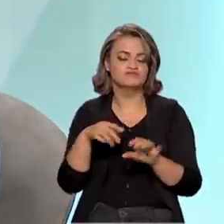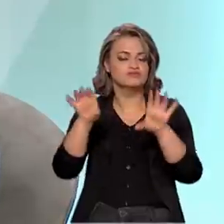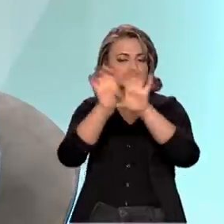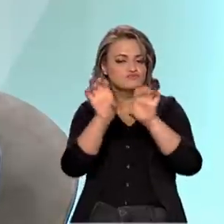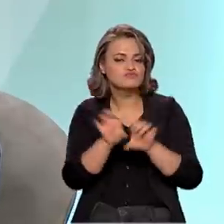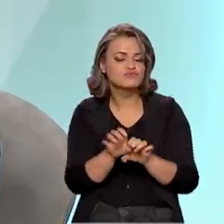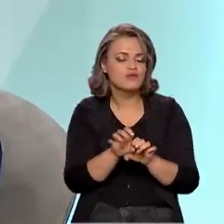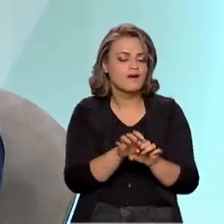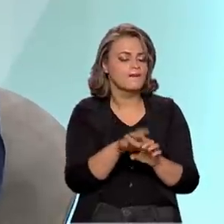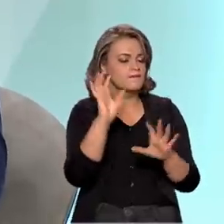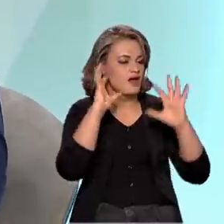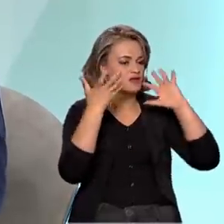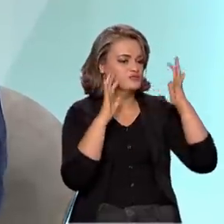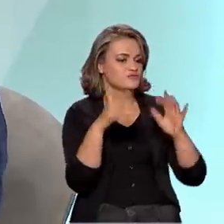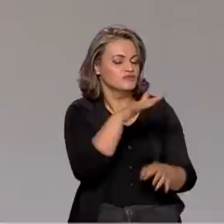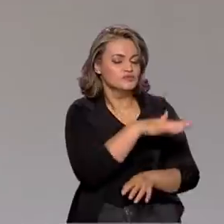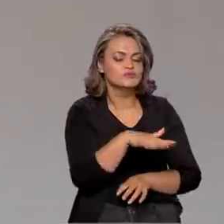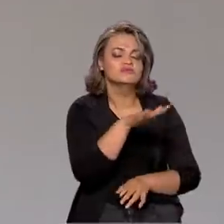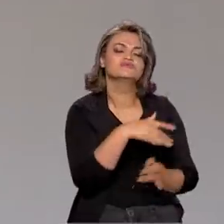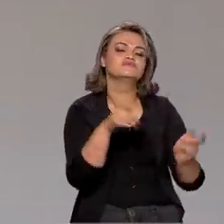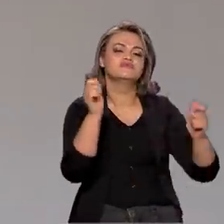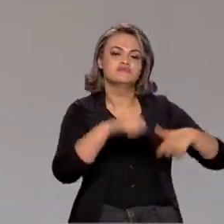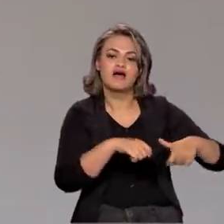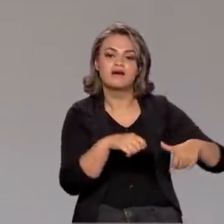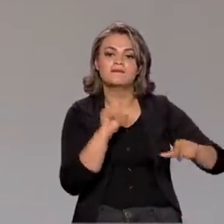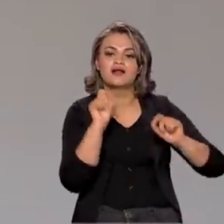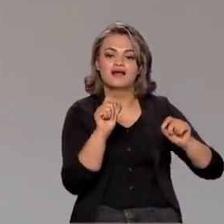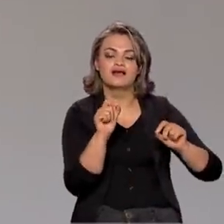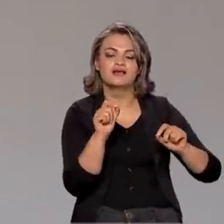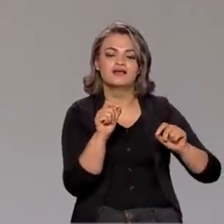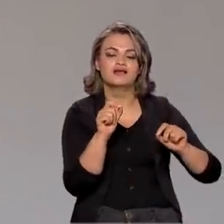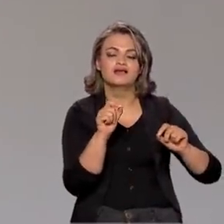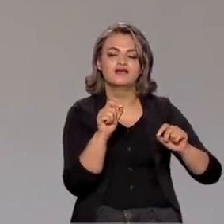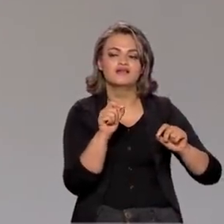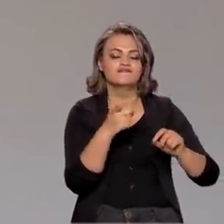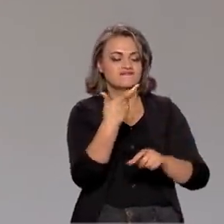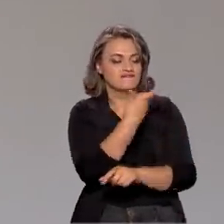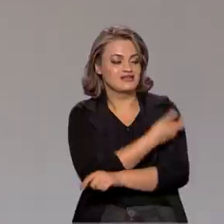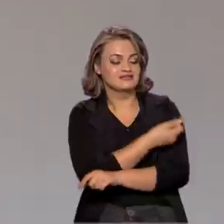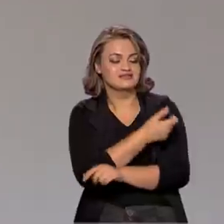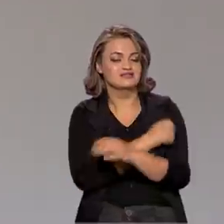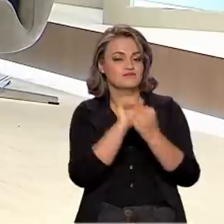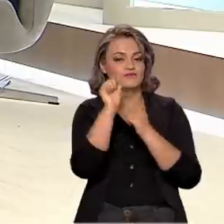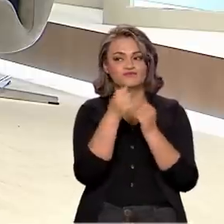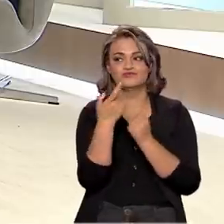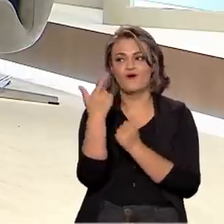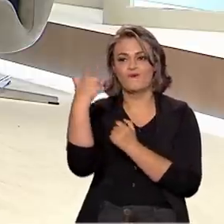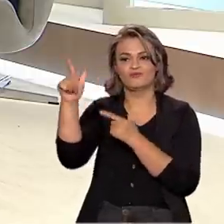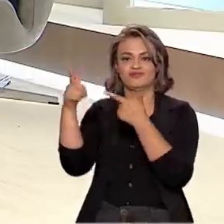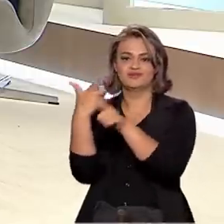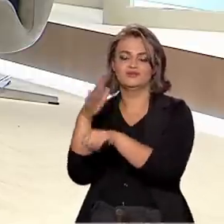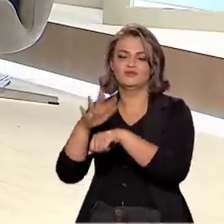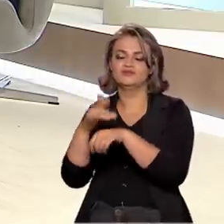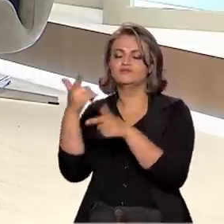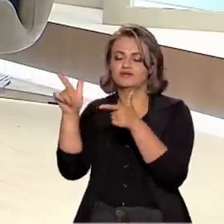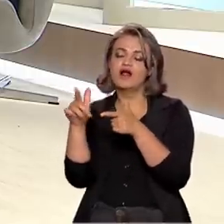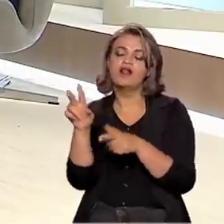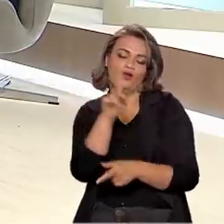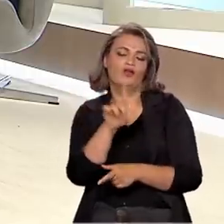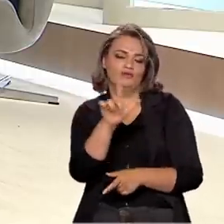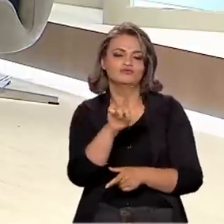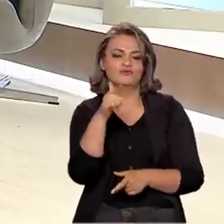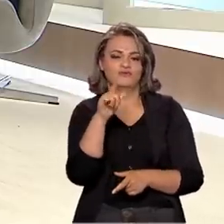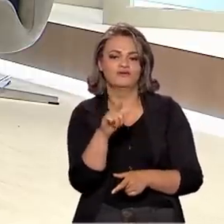apoiar isso, vai servir agora também para fazer outros tipos de vacinas, além, logicamente, do Covid, que vai ter que ser